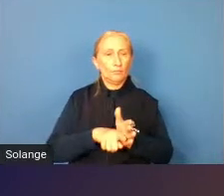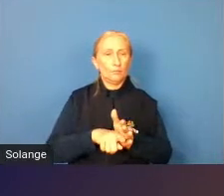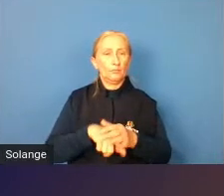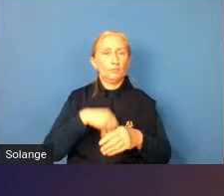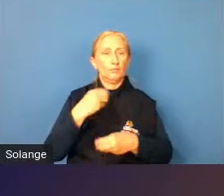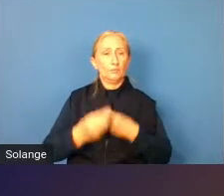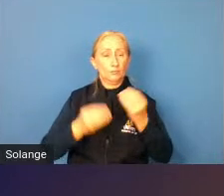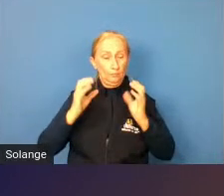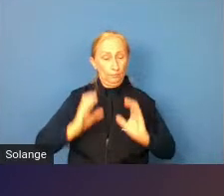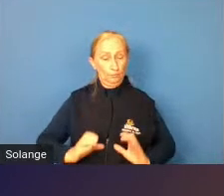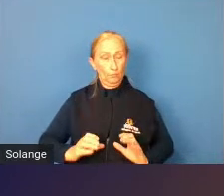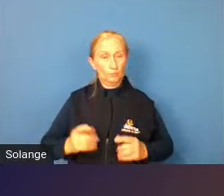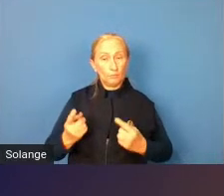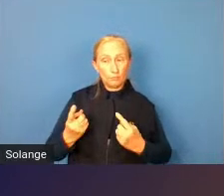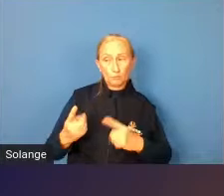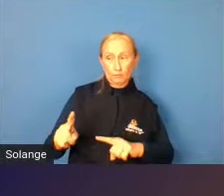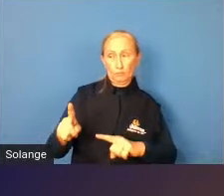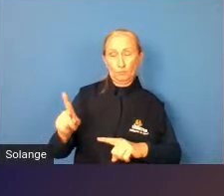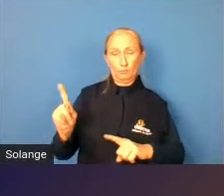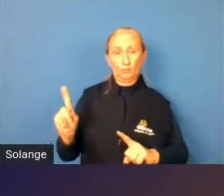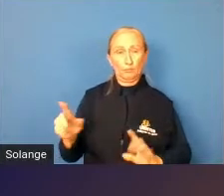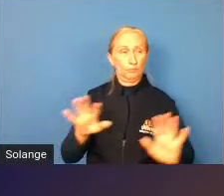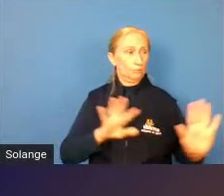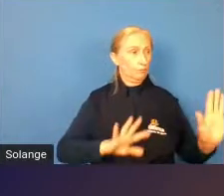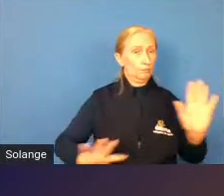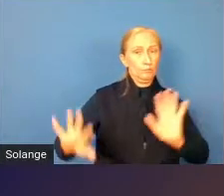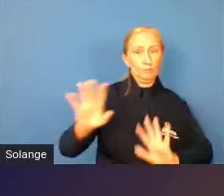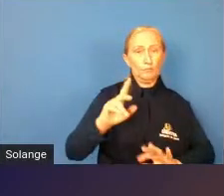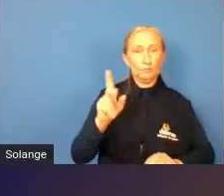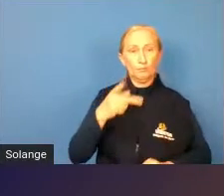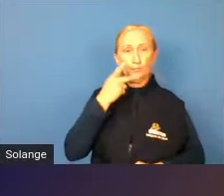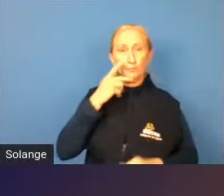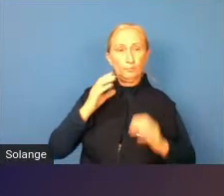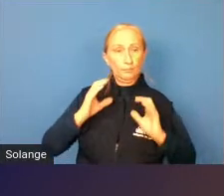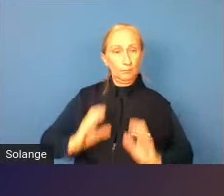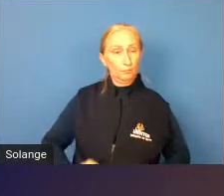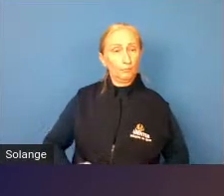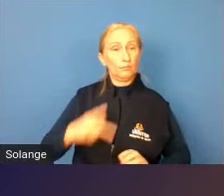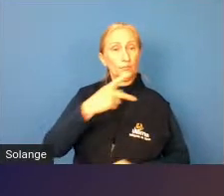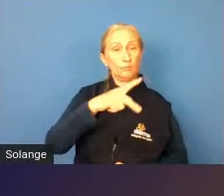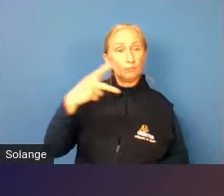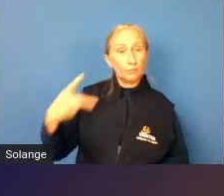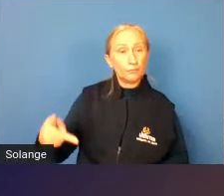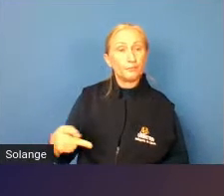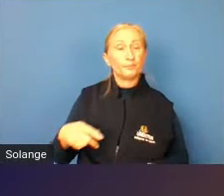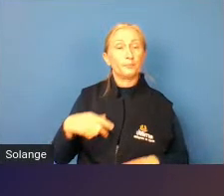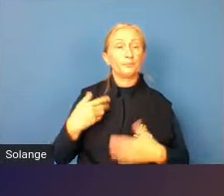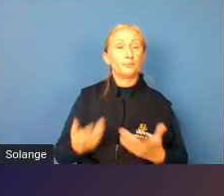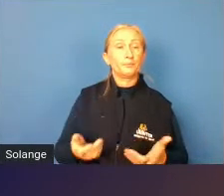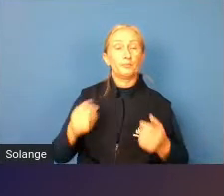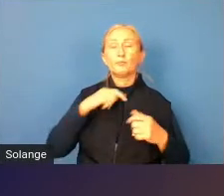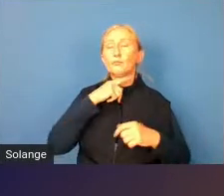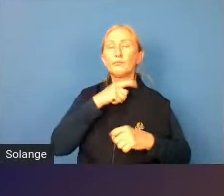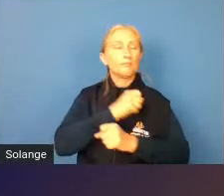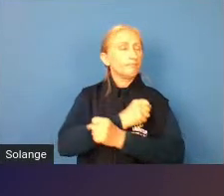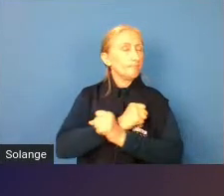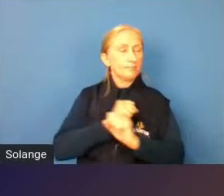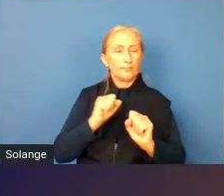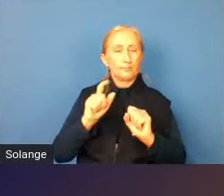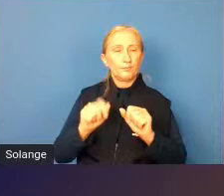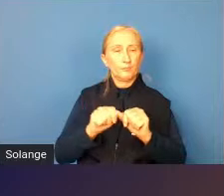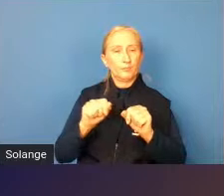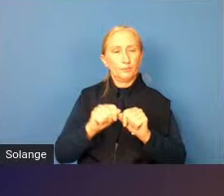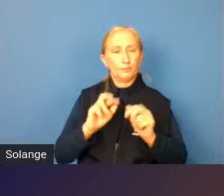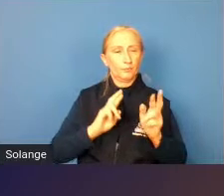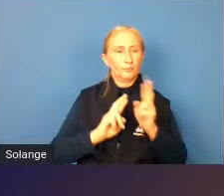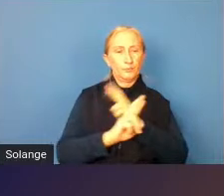comportamentos muito desafiadores estereótipos né que a gente pode dizer dos comportamentos deles uma incapacidade muito grande para estabelecer